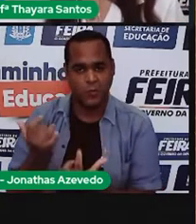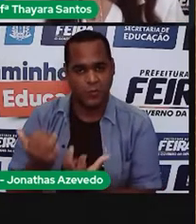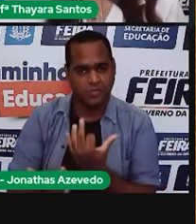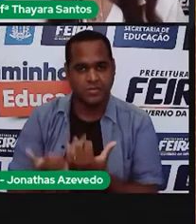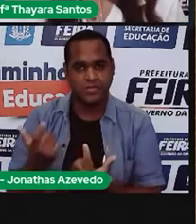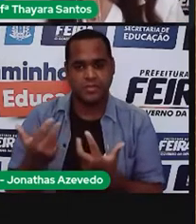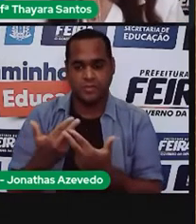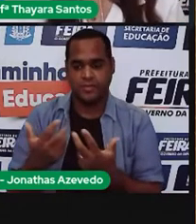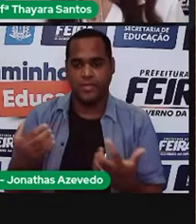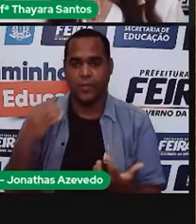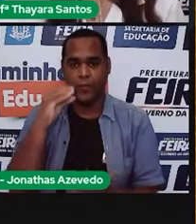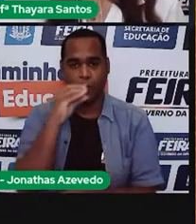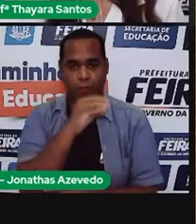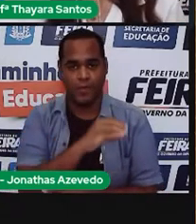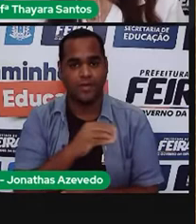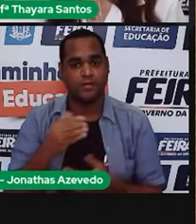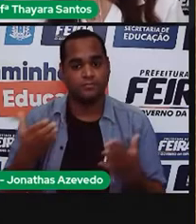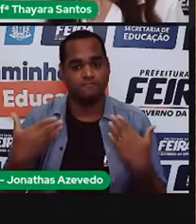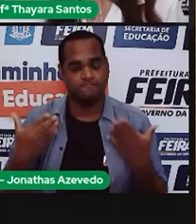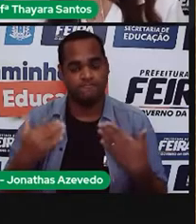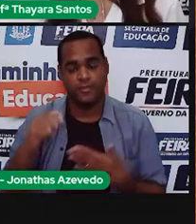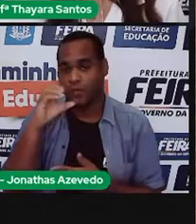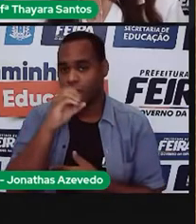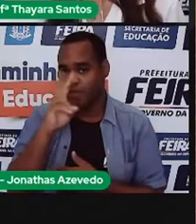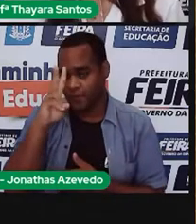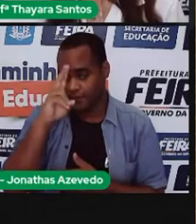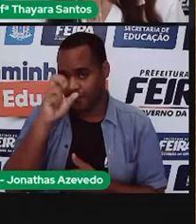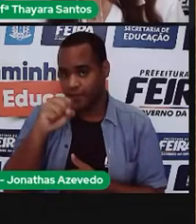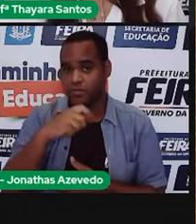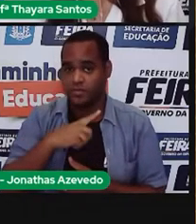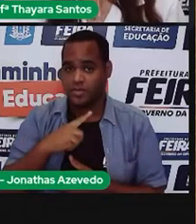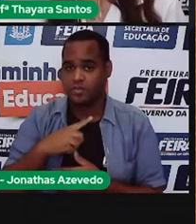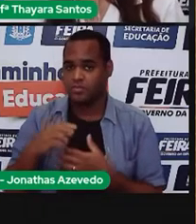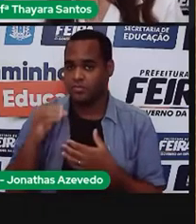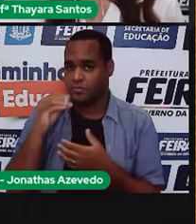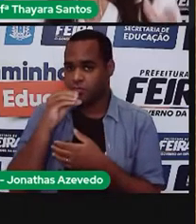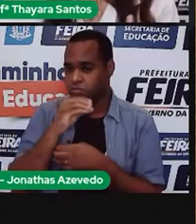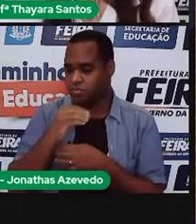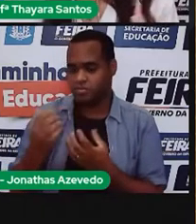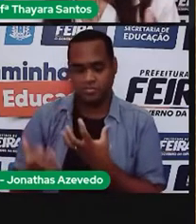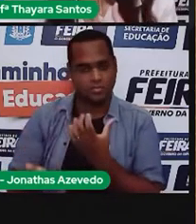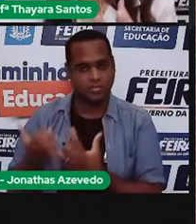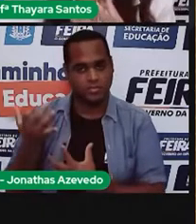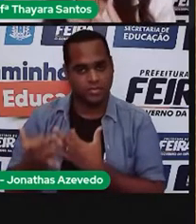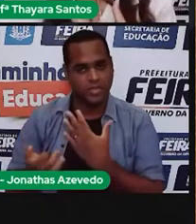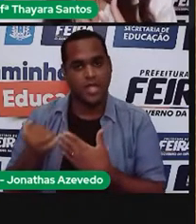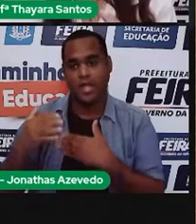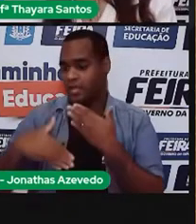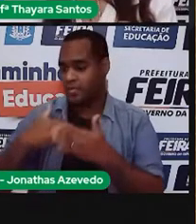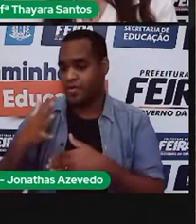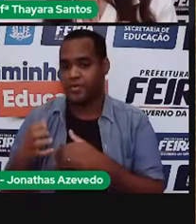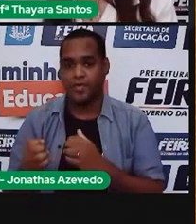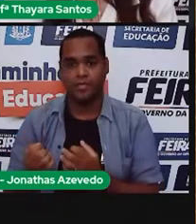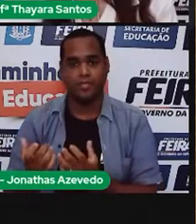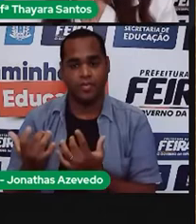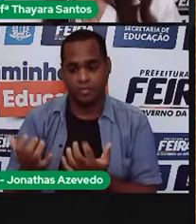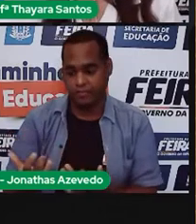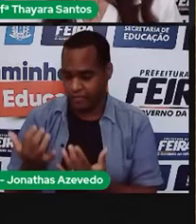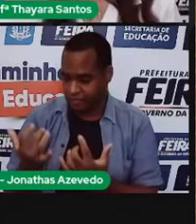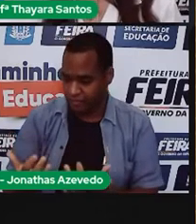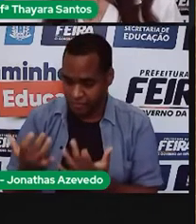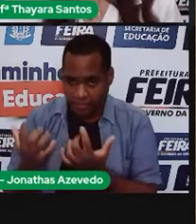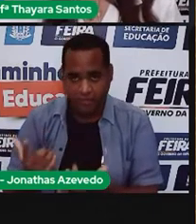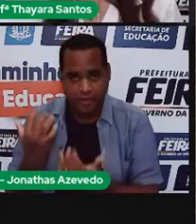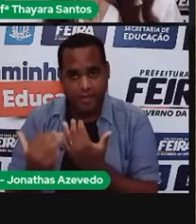tem o calor, esse calor está agitando as moléculas de água que estão aqui em cima, e essa agitação dessas moléculas de água